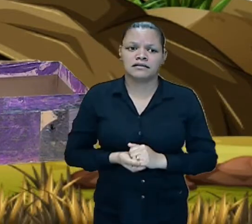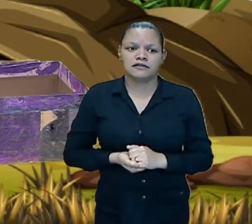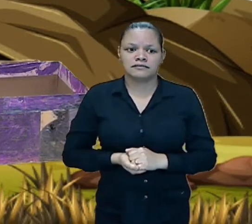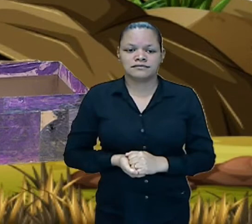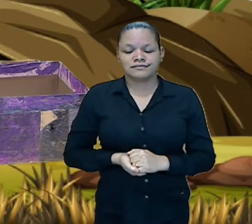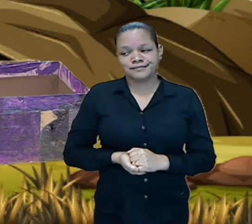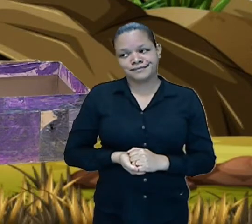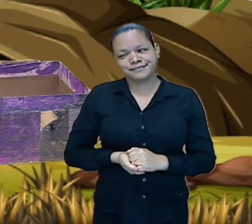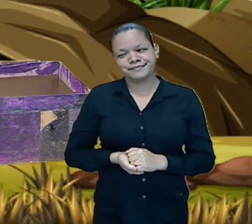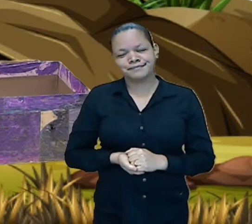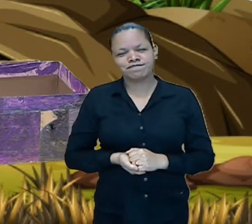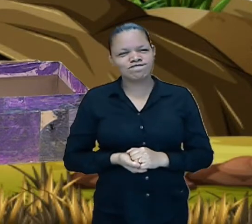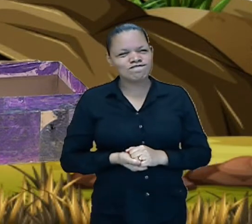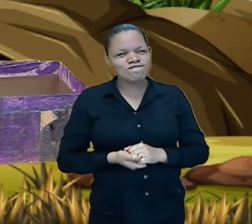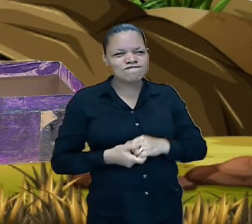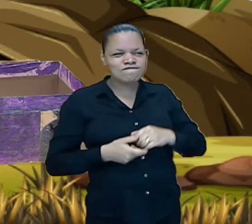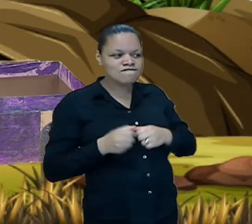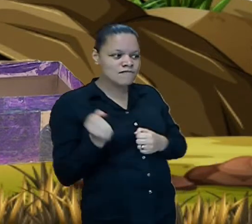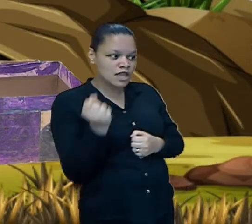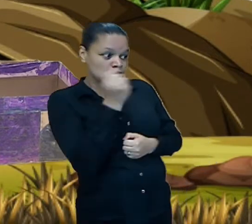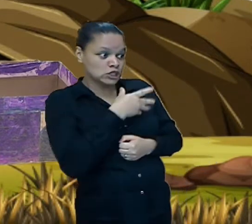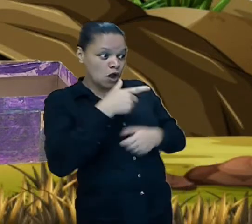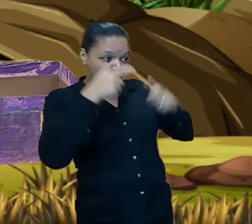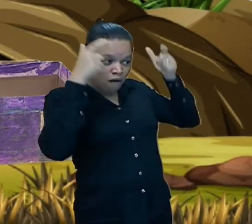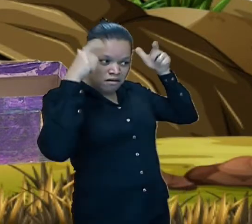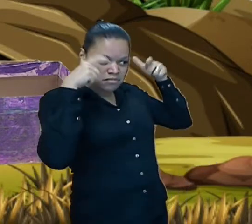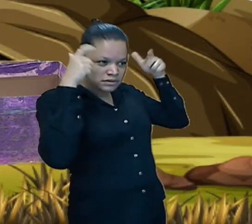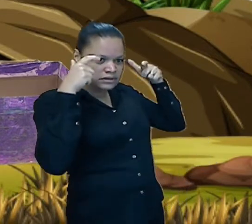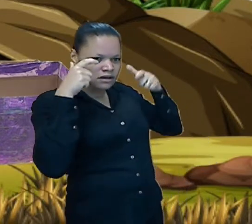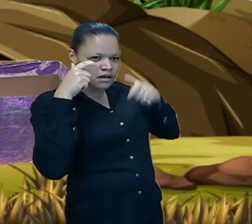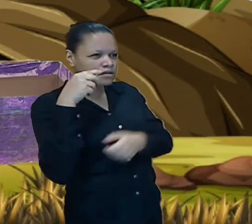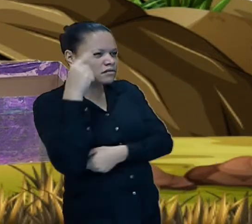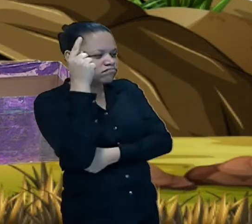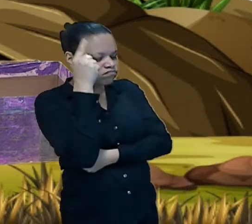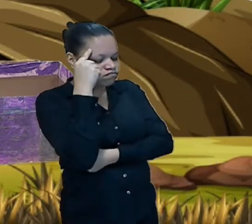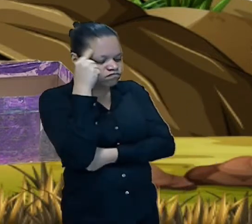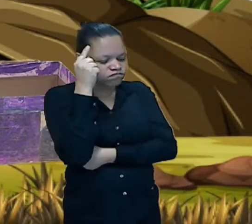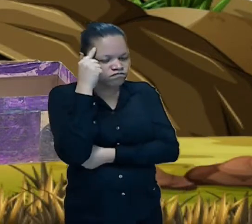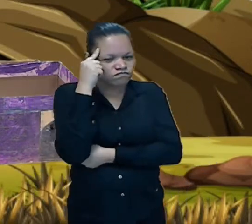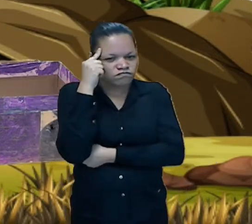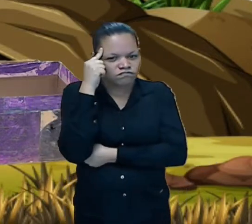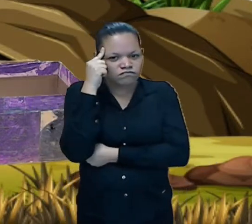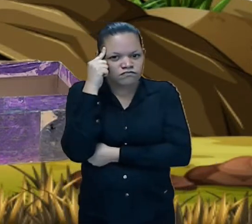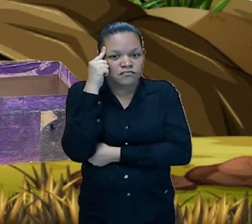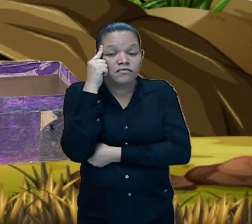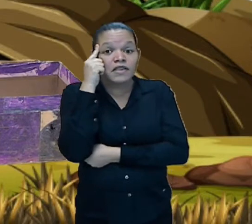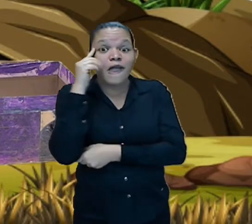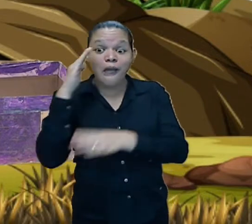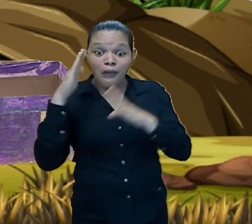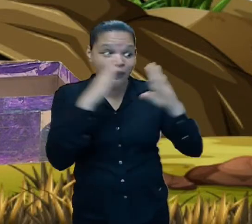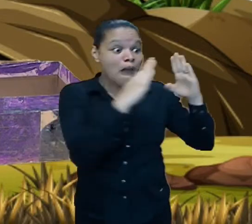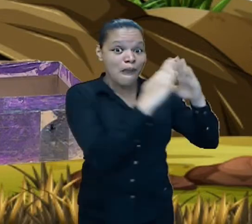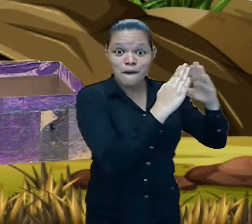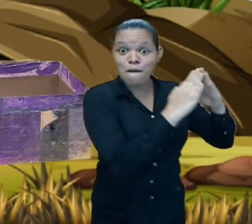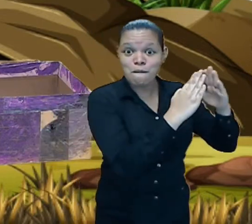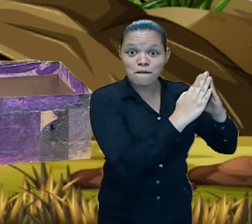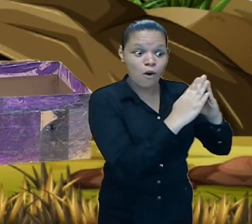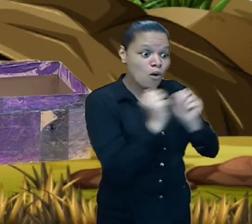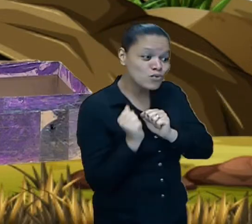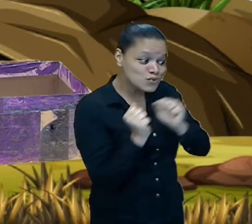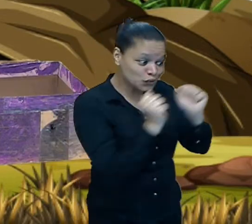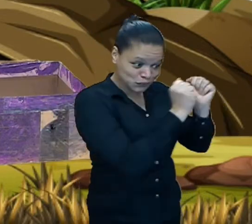só tem uma saída então eu fico morando aqui na caverna cavernosa com você